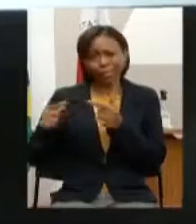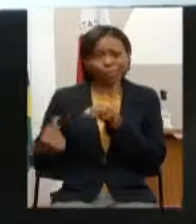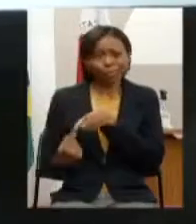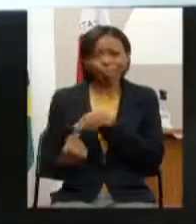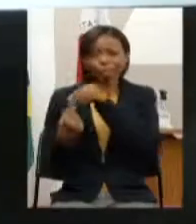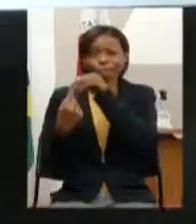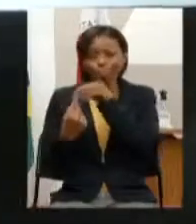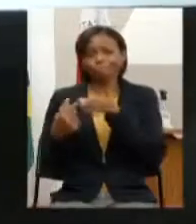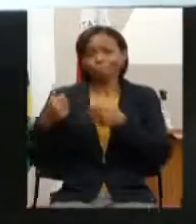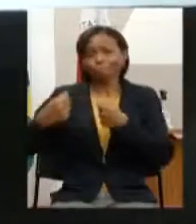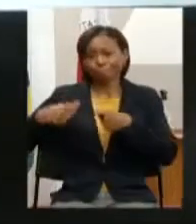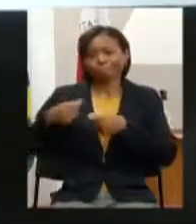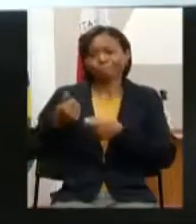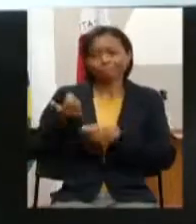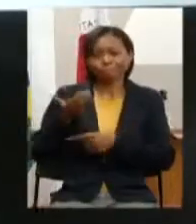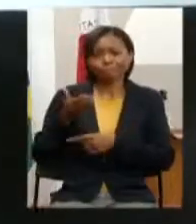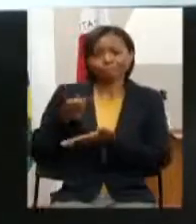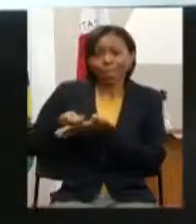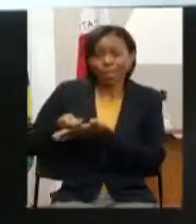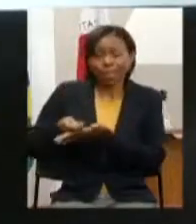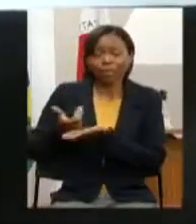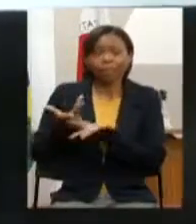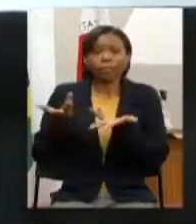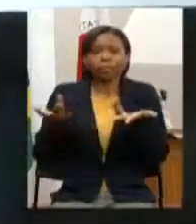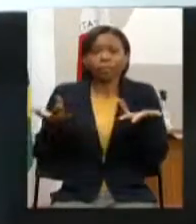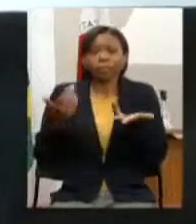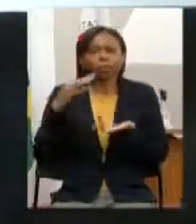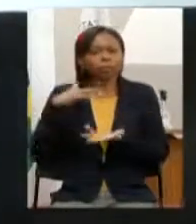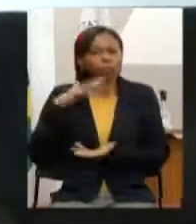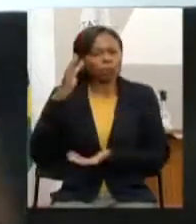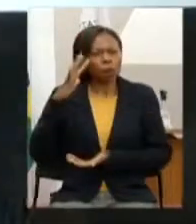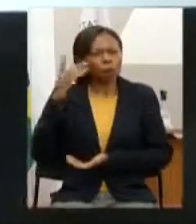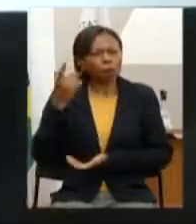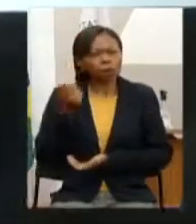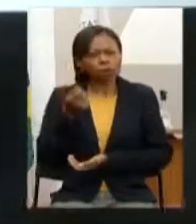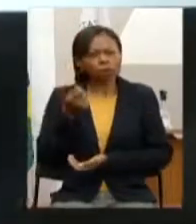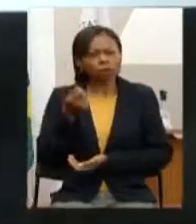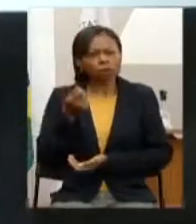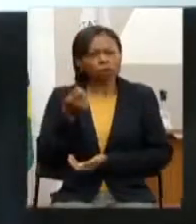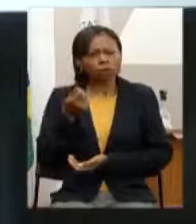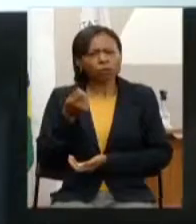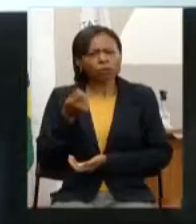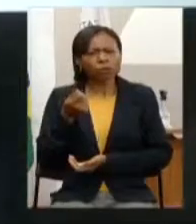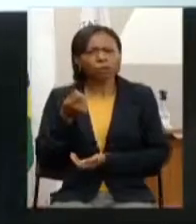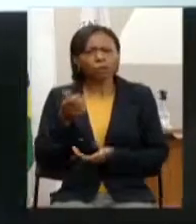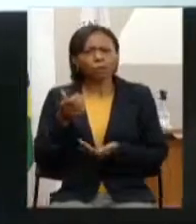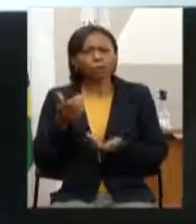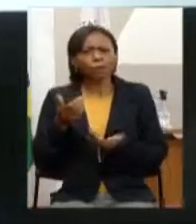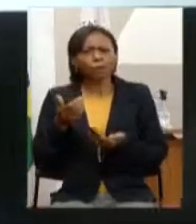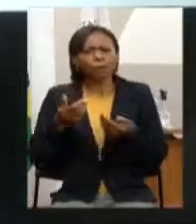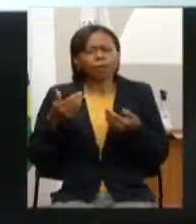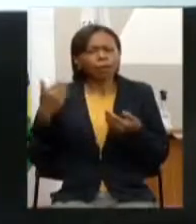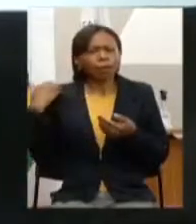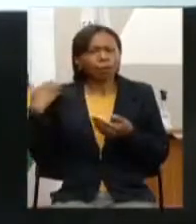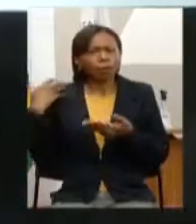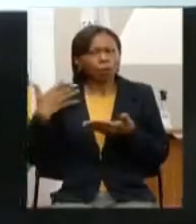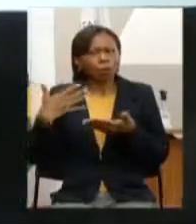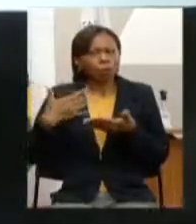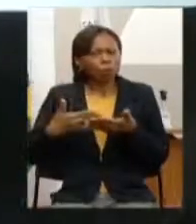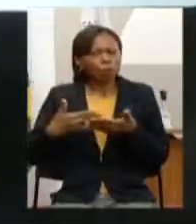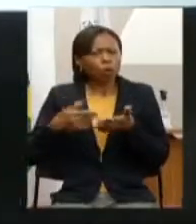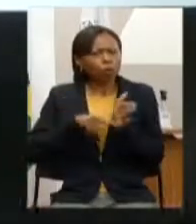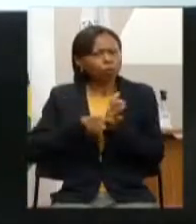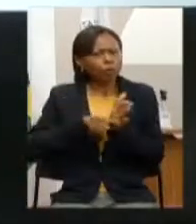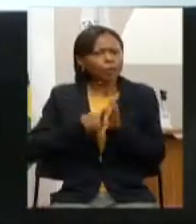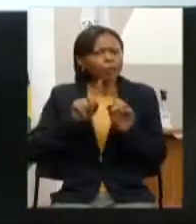então acredito que o baixo a baixa execução que a gente tem verificado ao longo do exercício é muito em